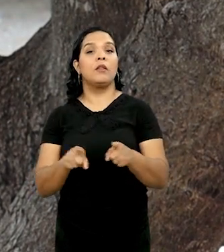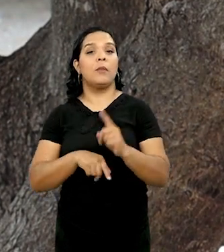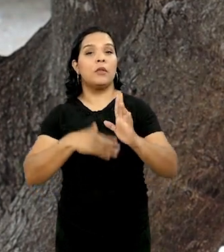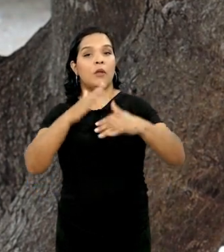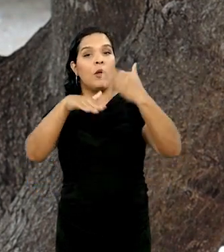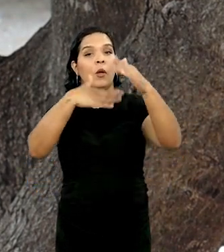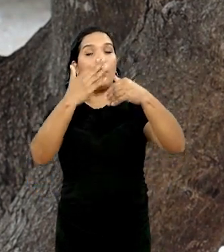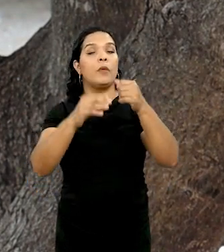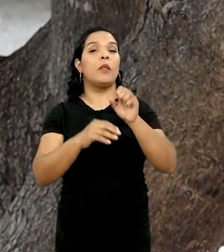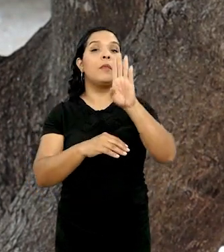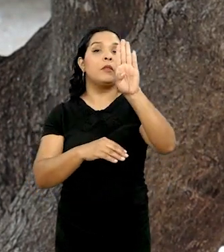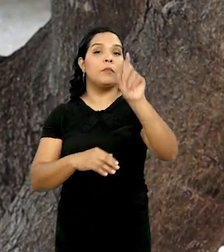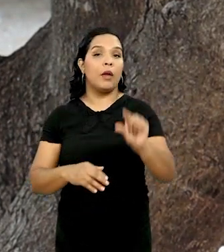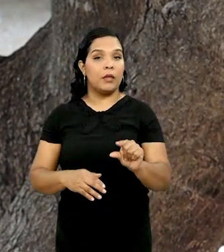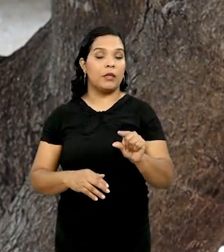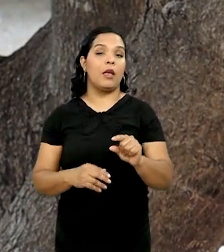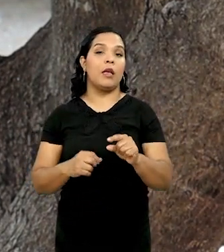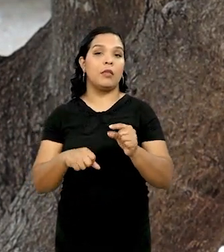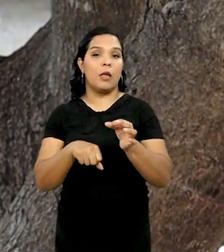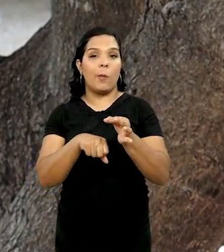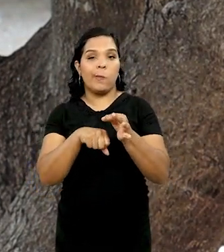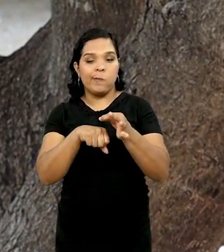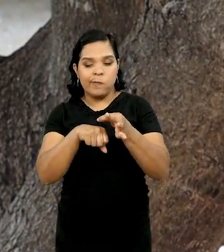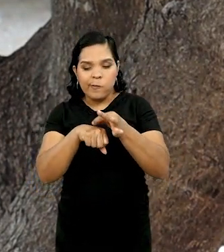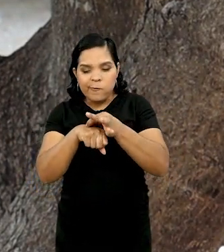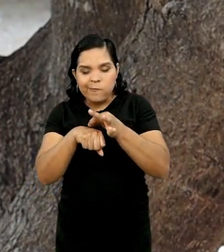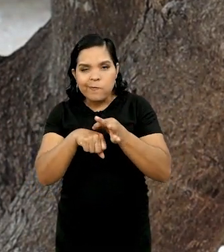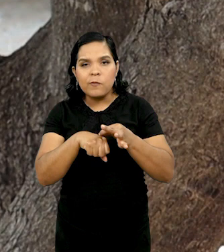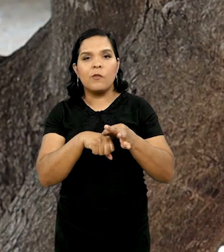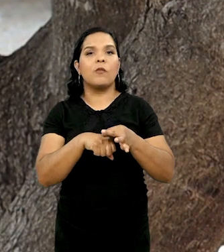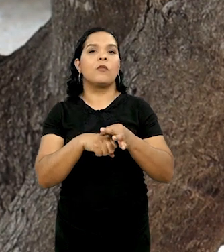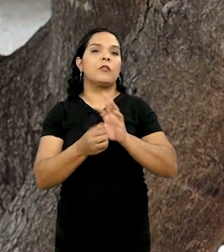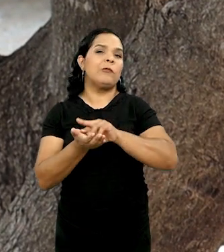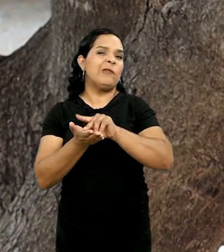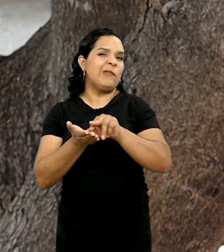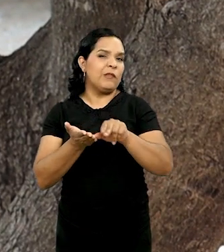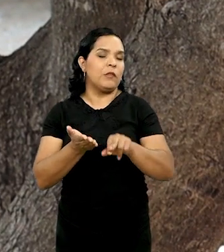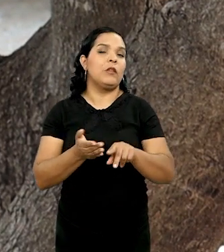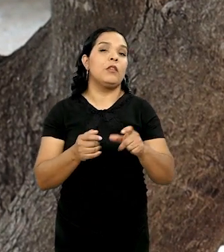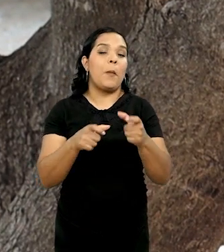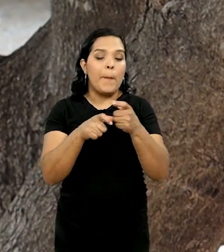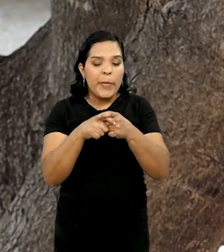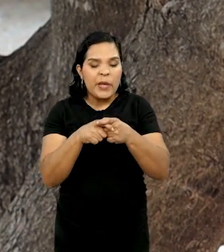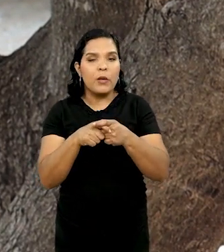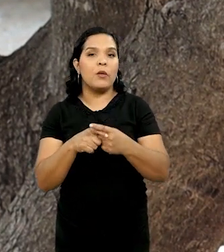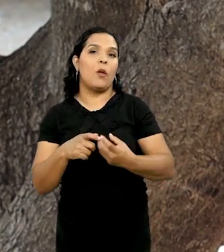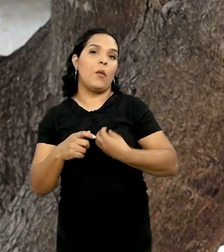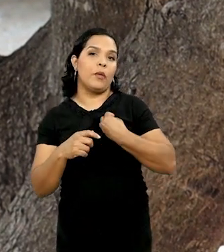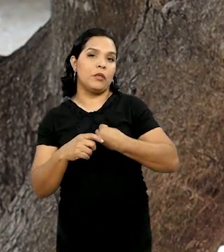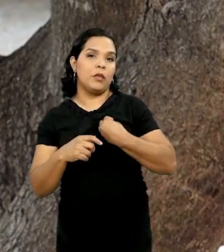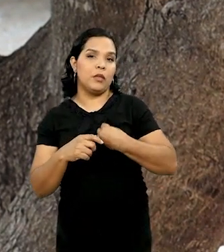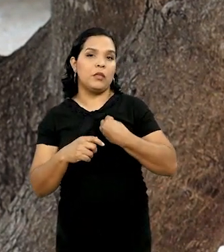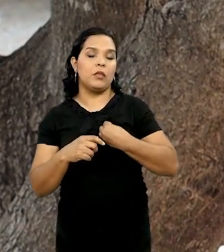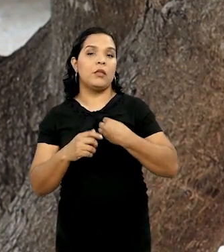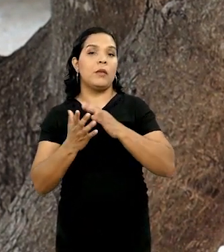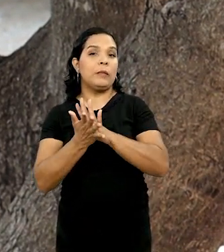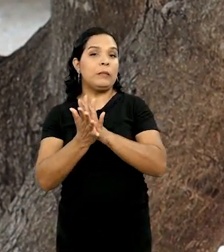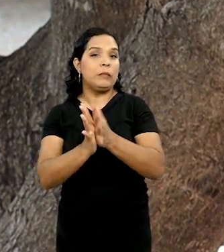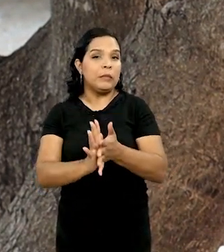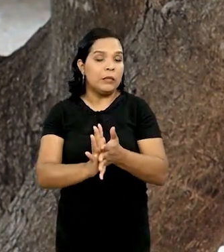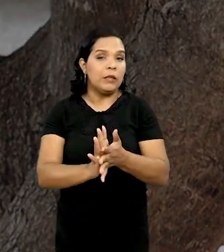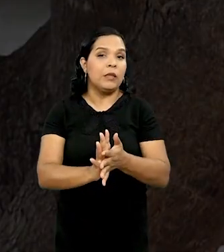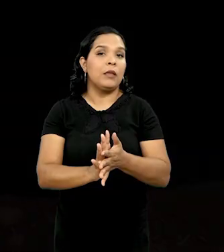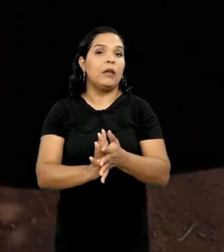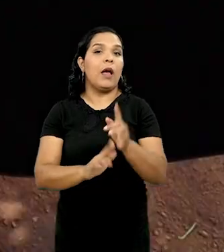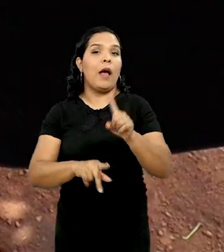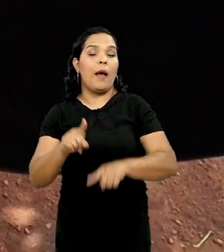desenvolvimento de bactérias, fungos, actinomicetos. E estes micro-organismos degradam a matéria